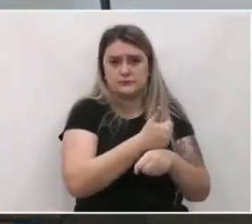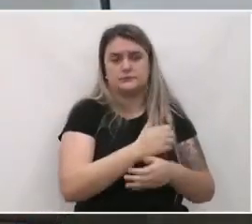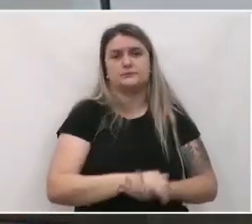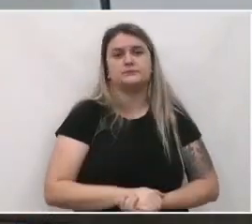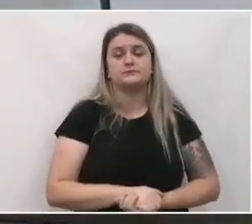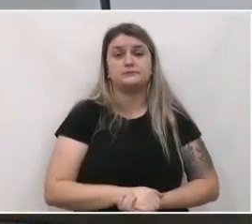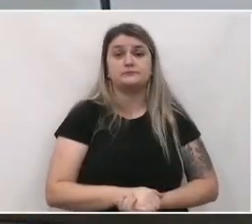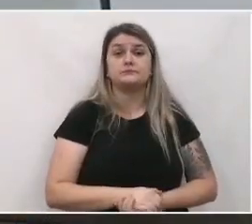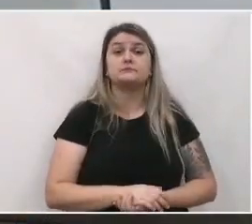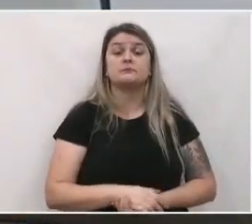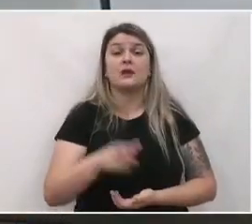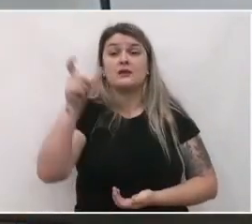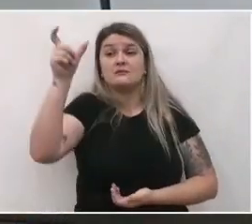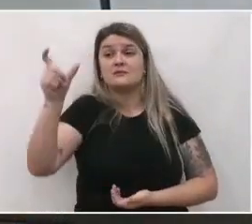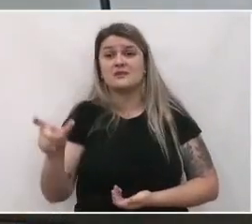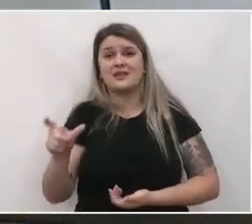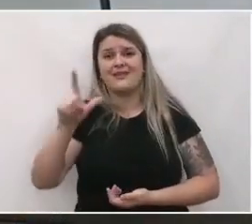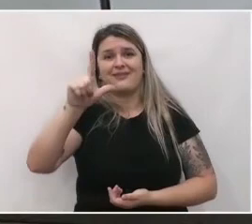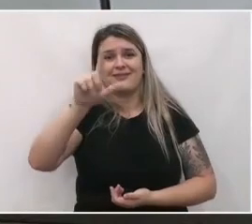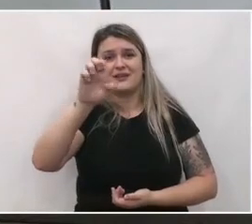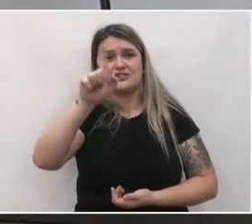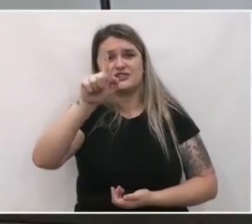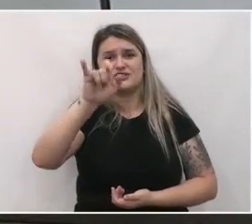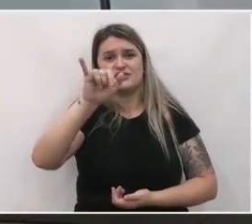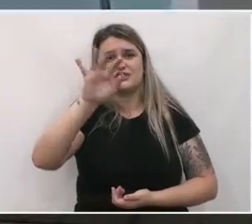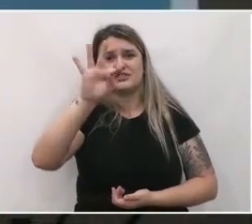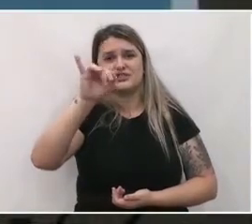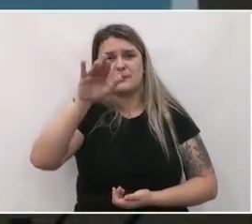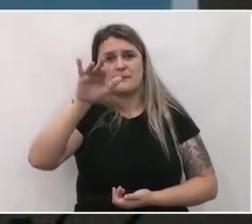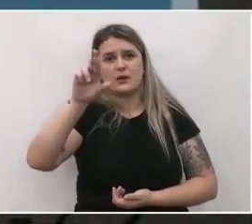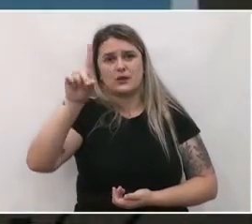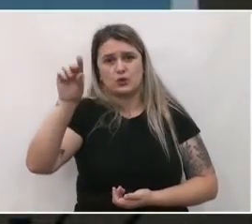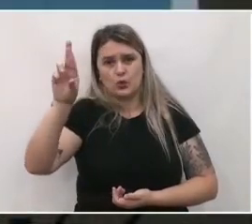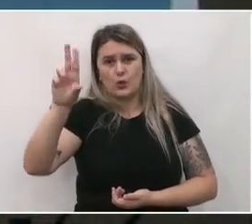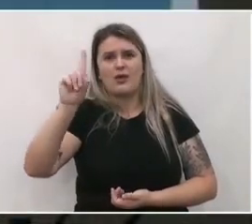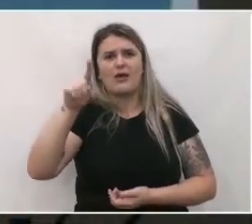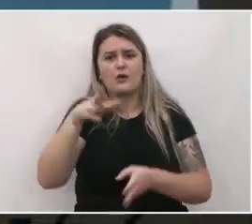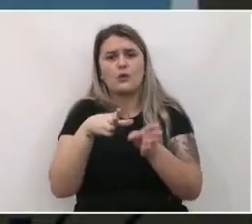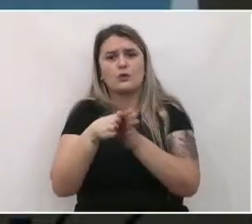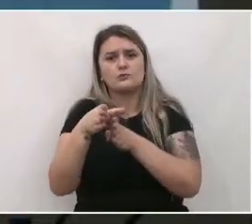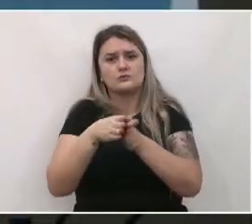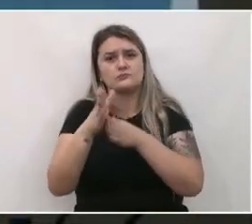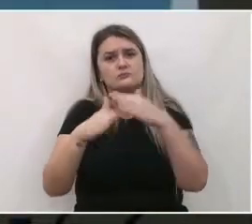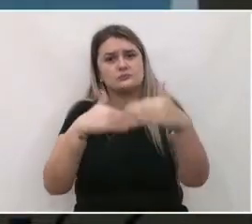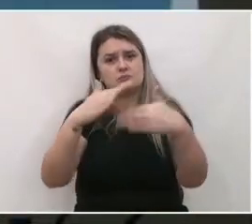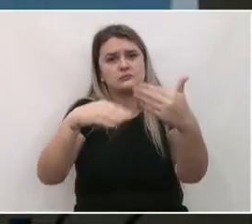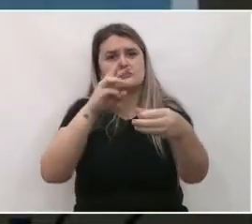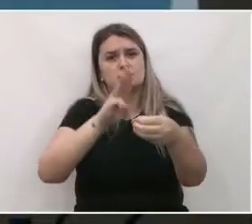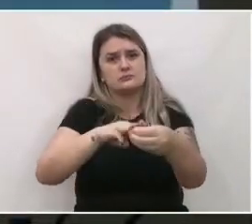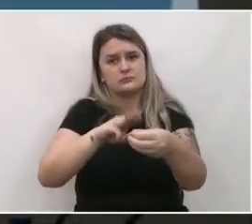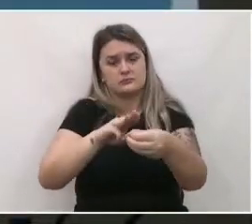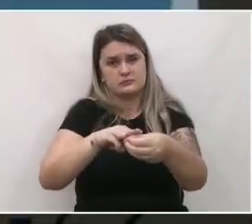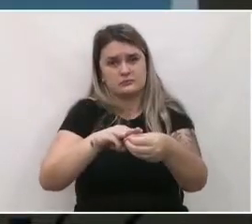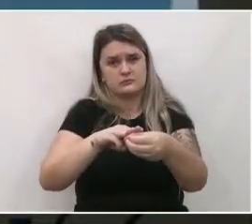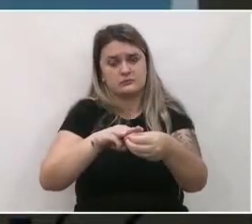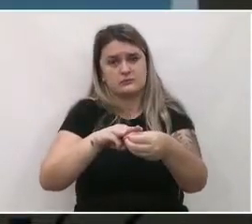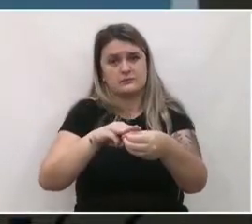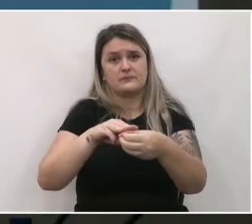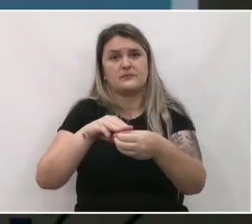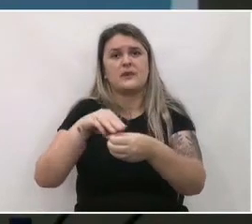E o agente legitimador, no caso, seria o Conselho de Desenvolvimento Municipal, o